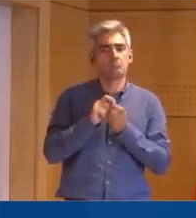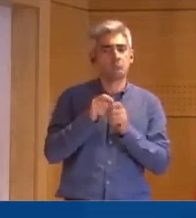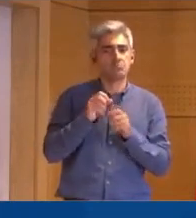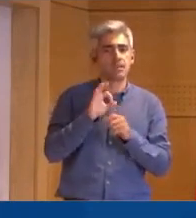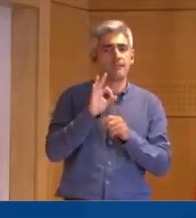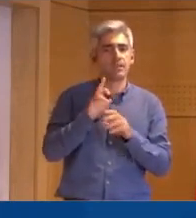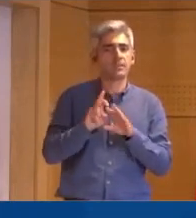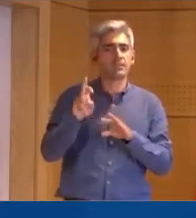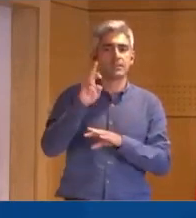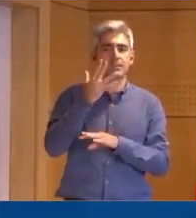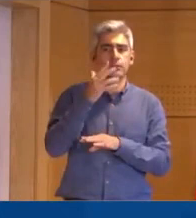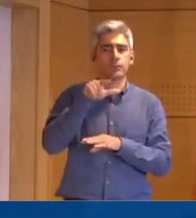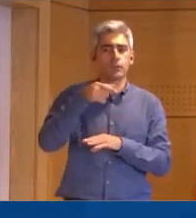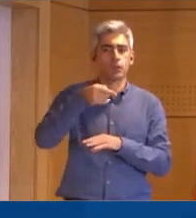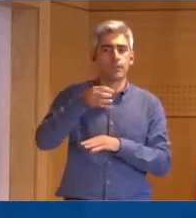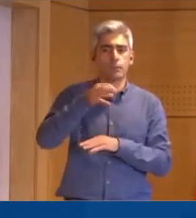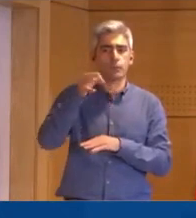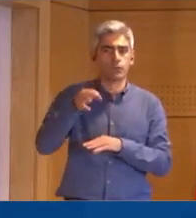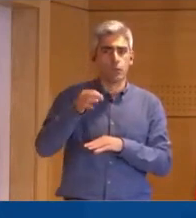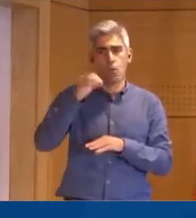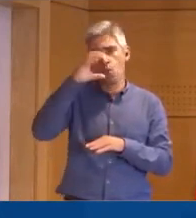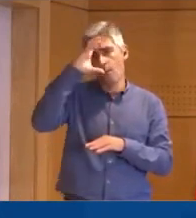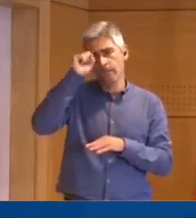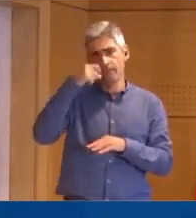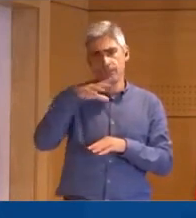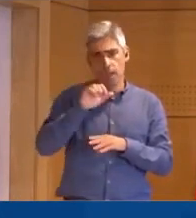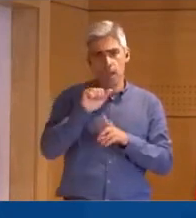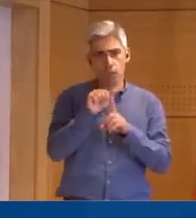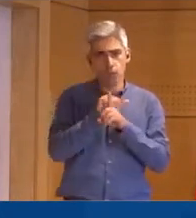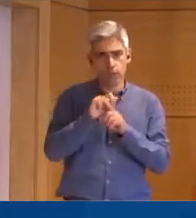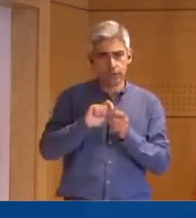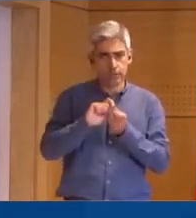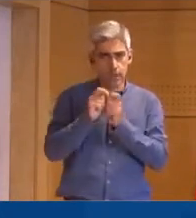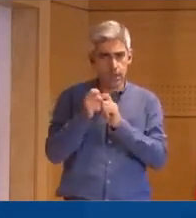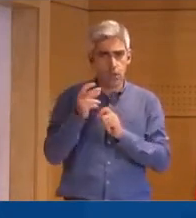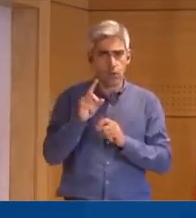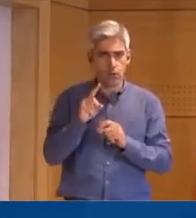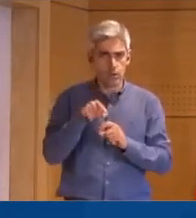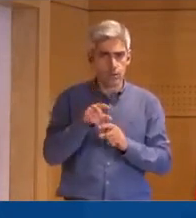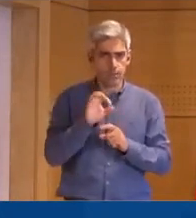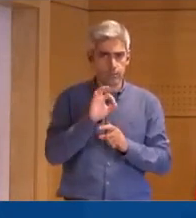inflação para 5,9%. O Governo vai atualizar esta taxa?